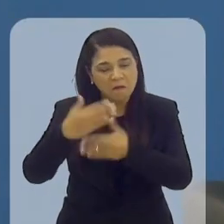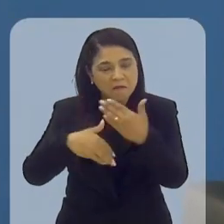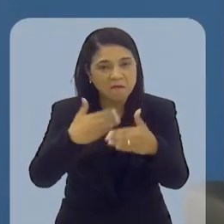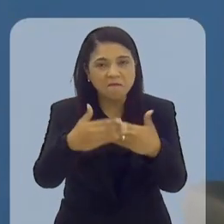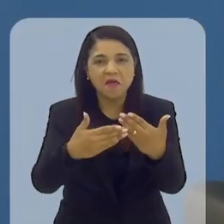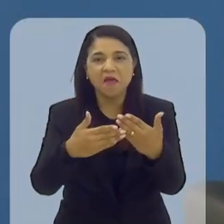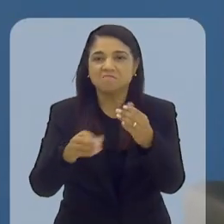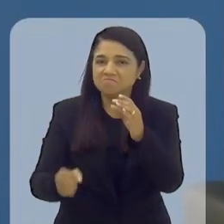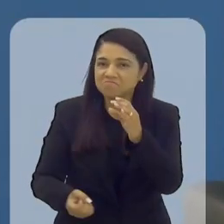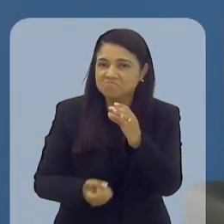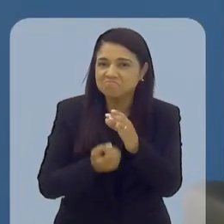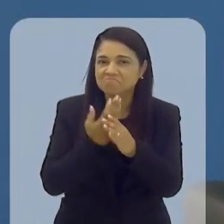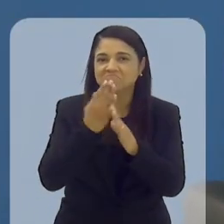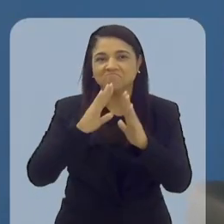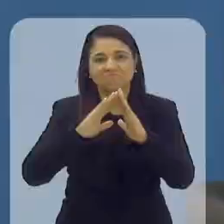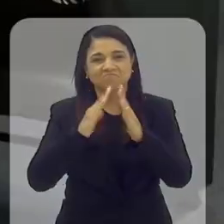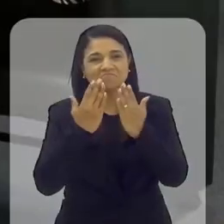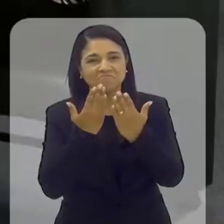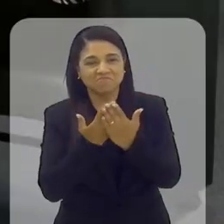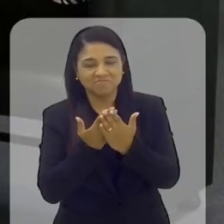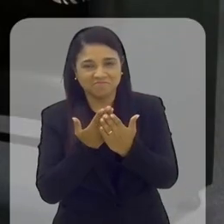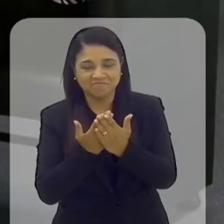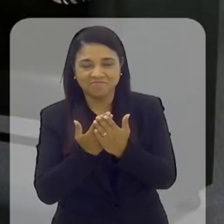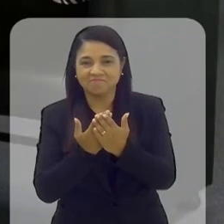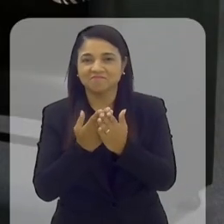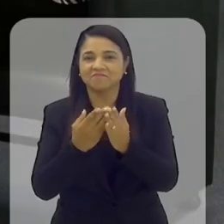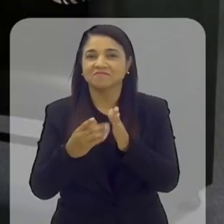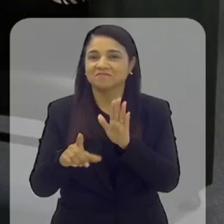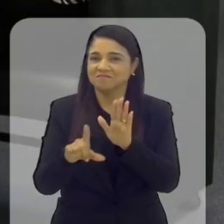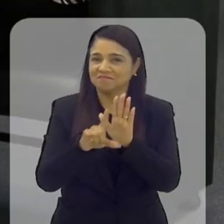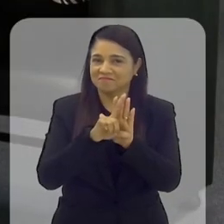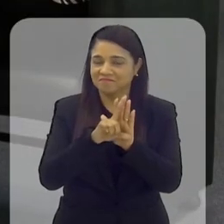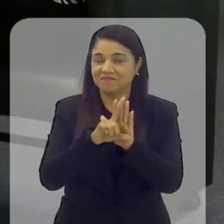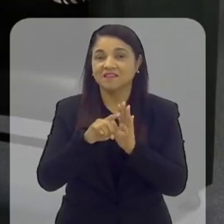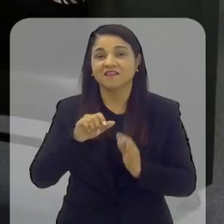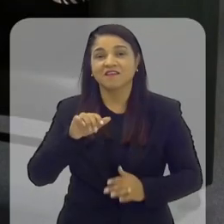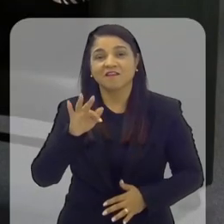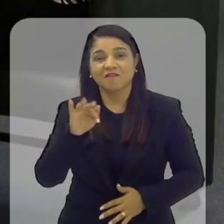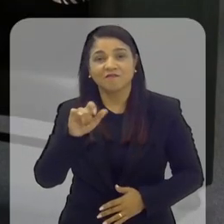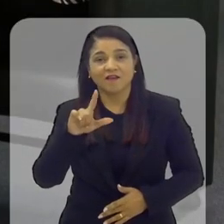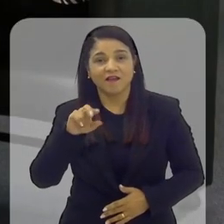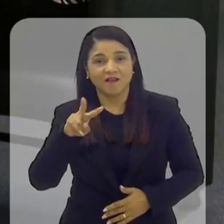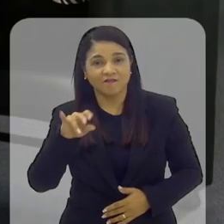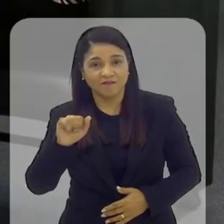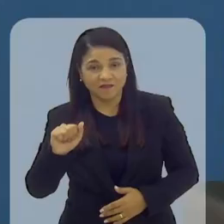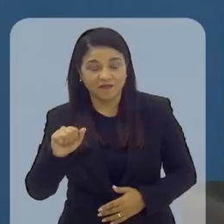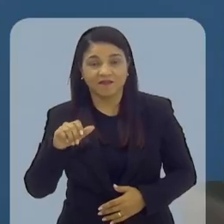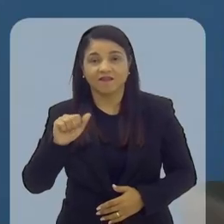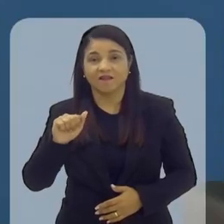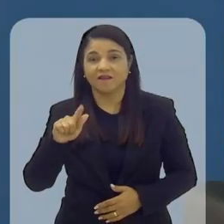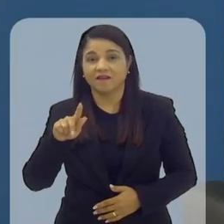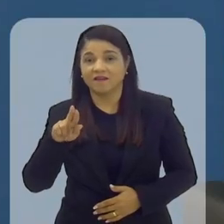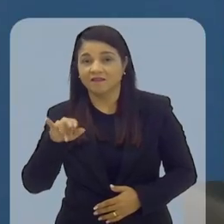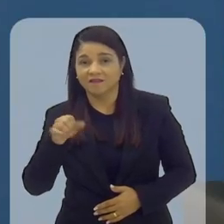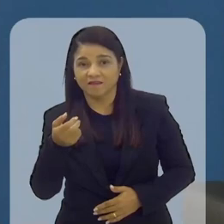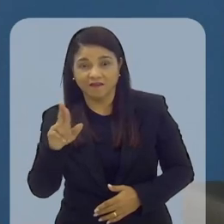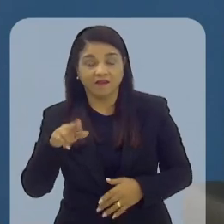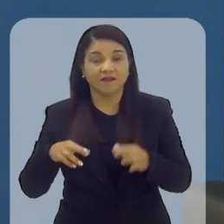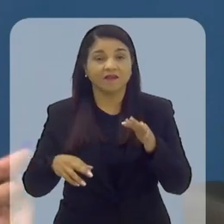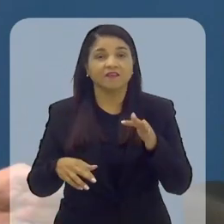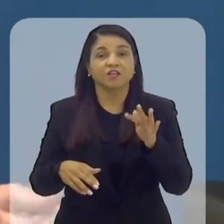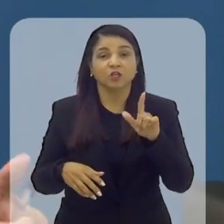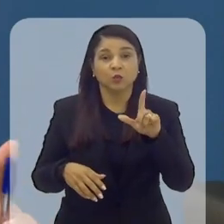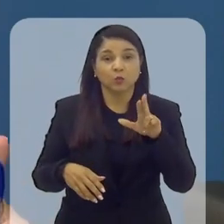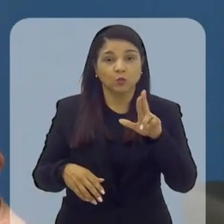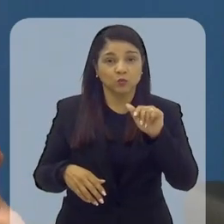que também presenciaram o nascimento e o crescimento da escola, Flávia Aguiar e Lúcia Gão. Para começar, eu queria